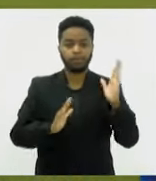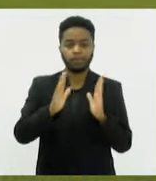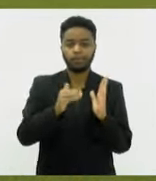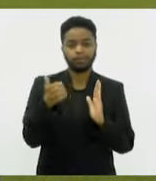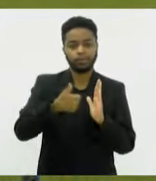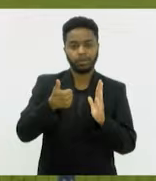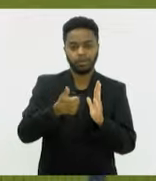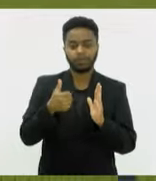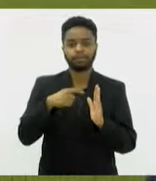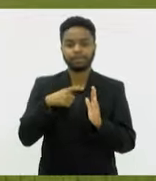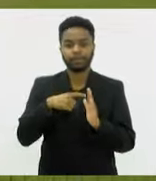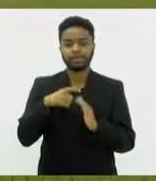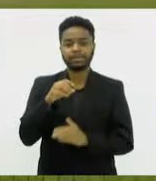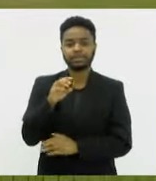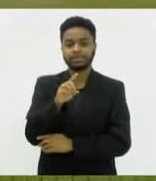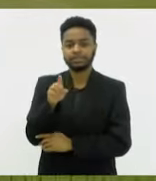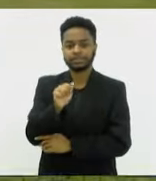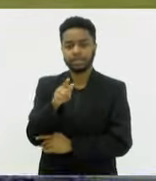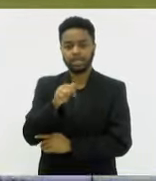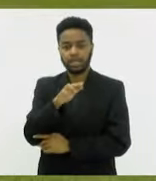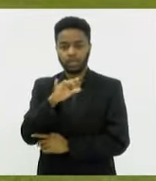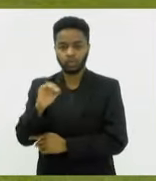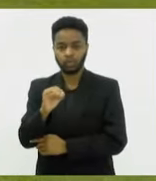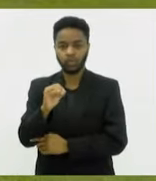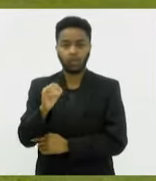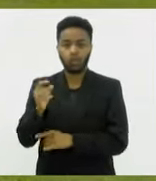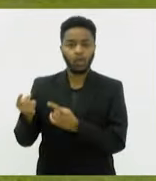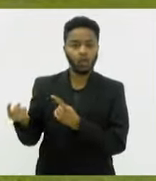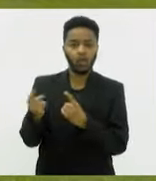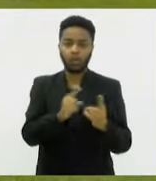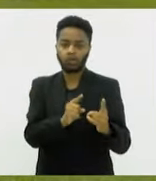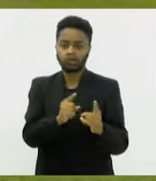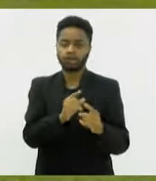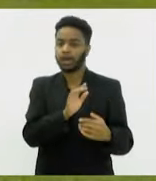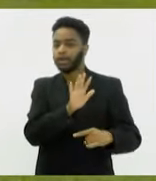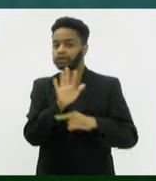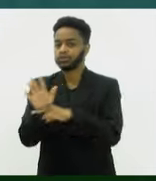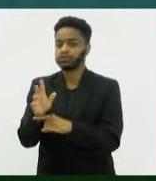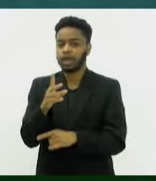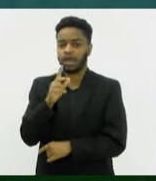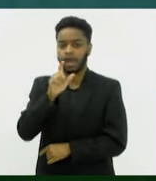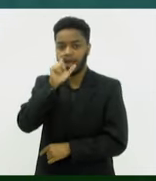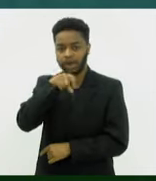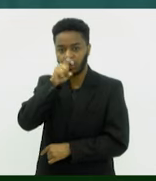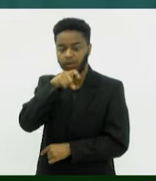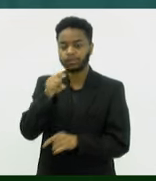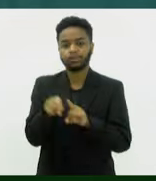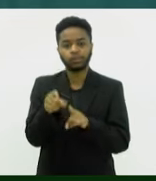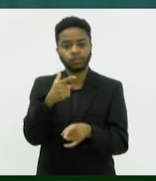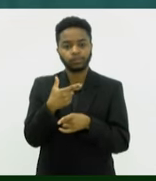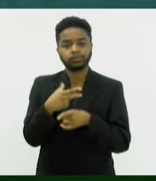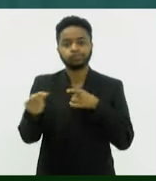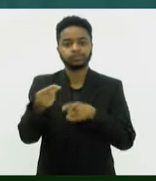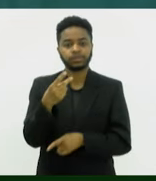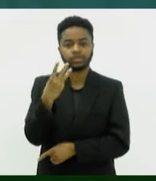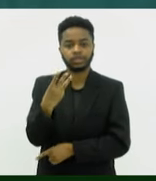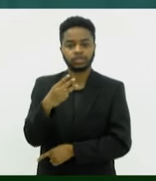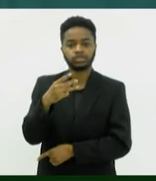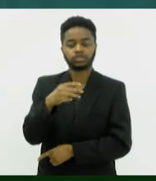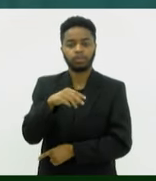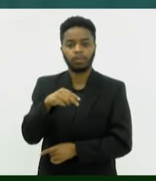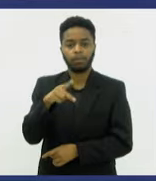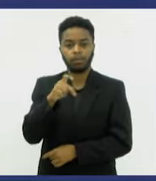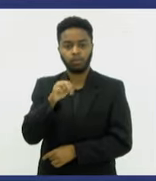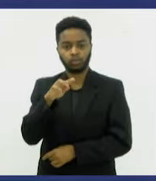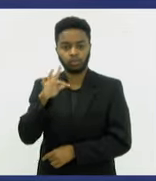O zagueiro do Arte Sul, Mineiro, marcou contra, a favor do Araruama, garantindo assim os três primeiros pontos da equipe da região dos